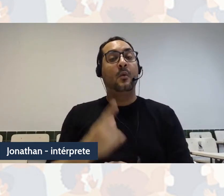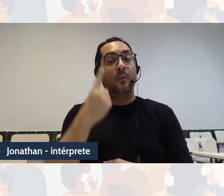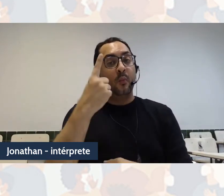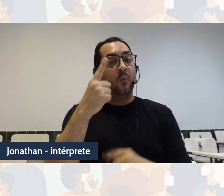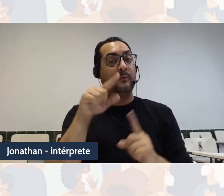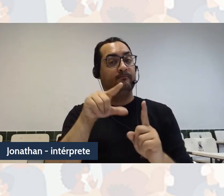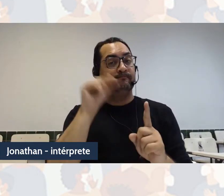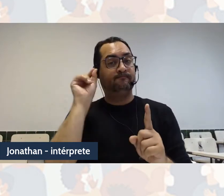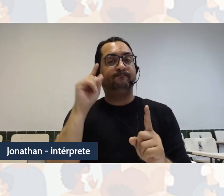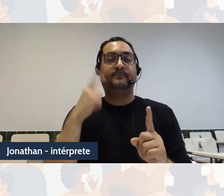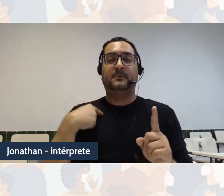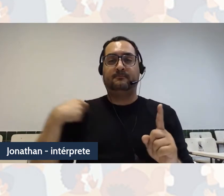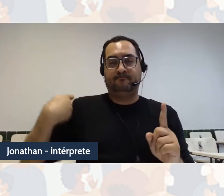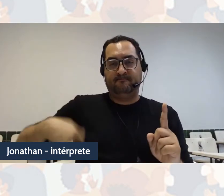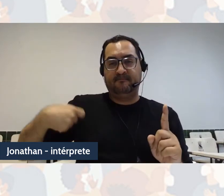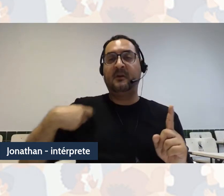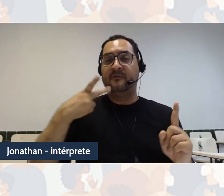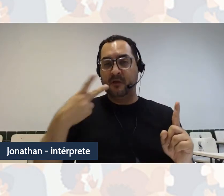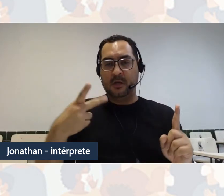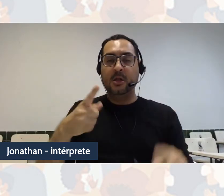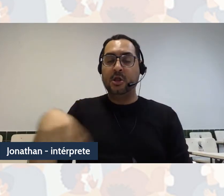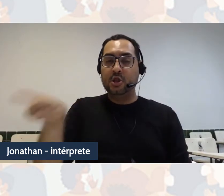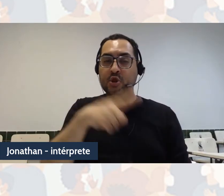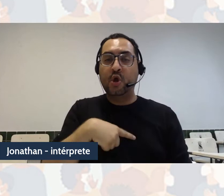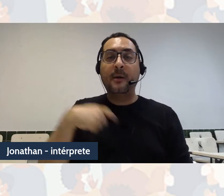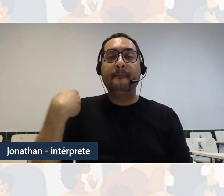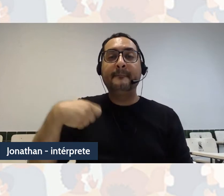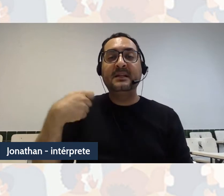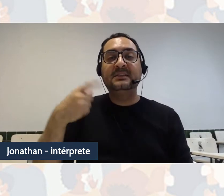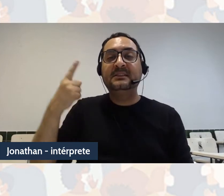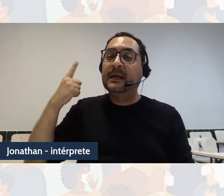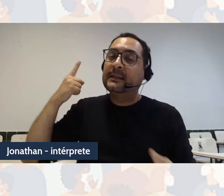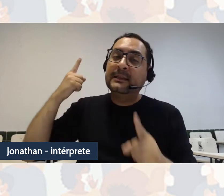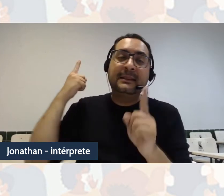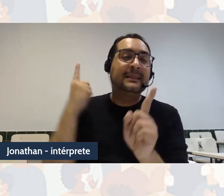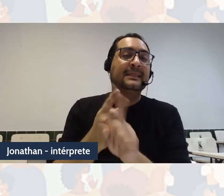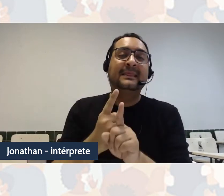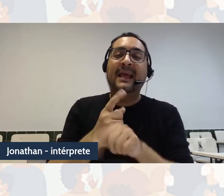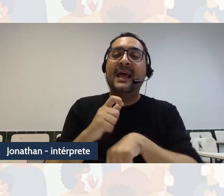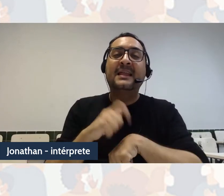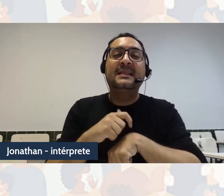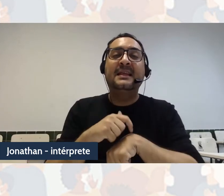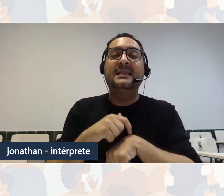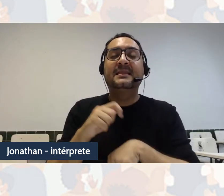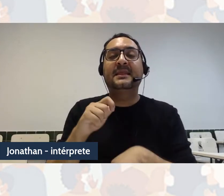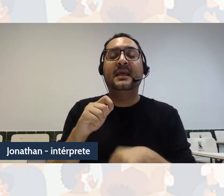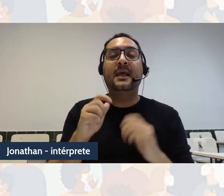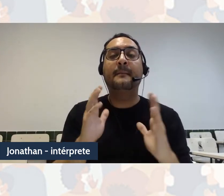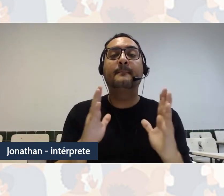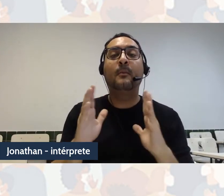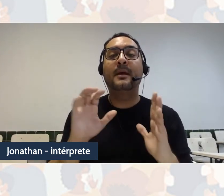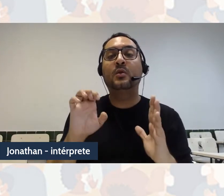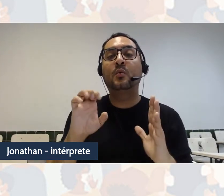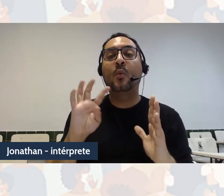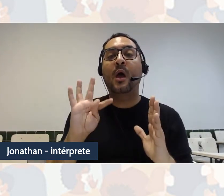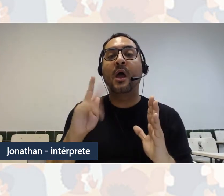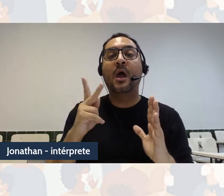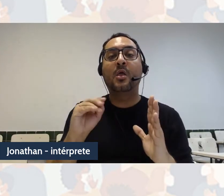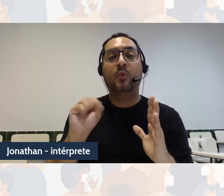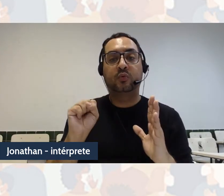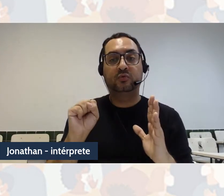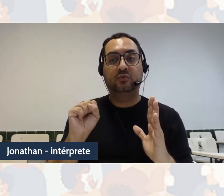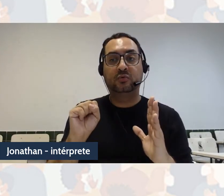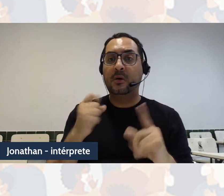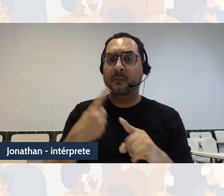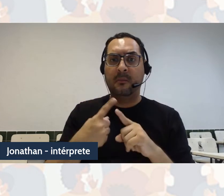destaco é essa necessidade de situar o ego, né, então, ela houve um processo de apagamento do sujeito em nome